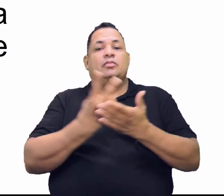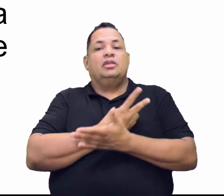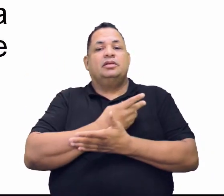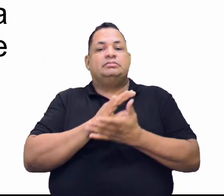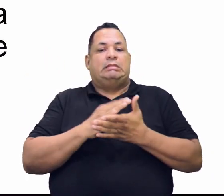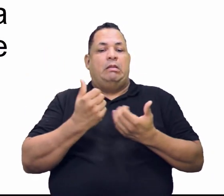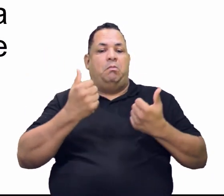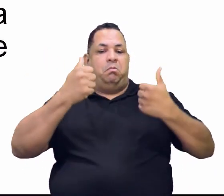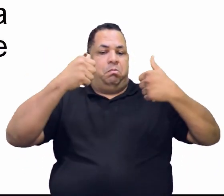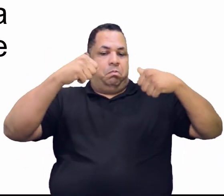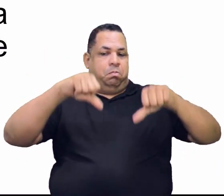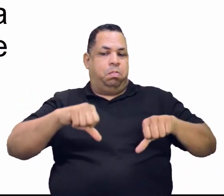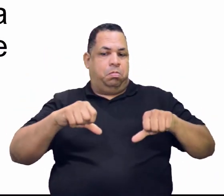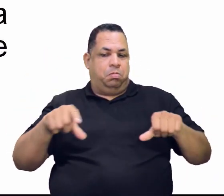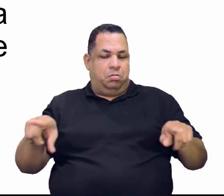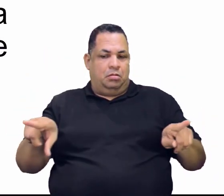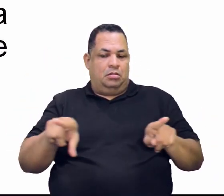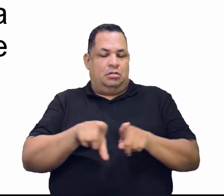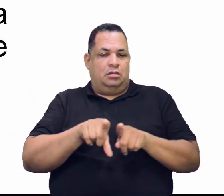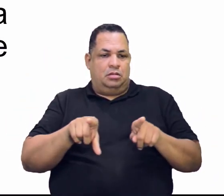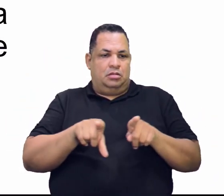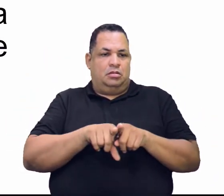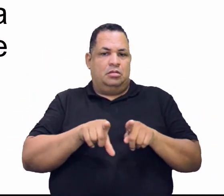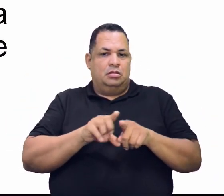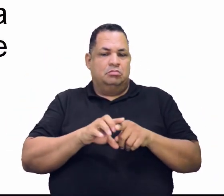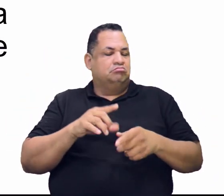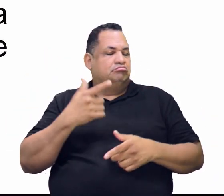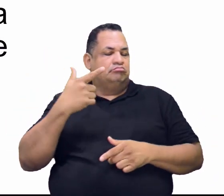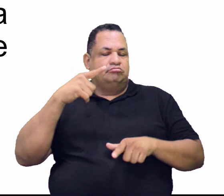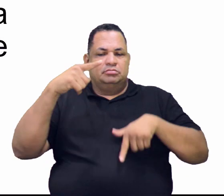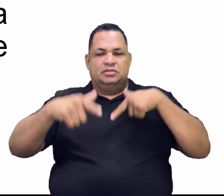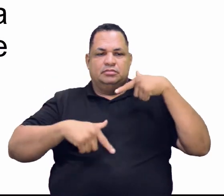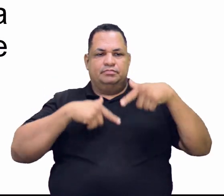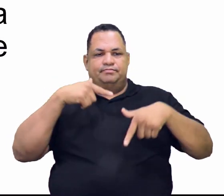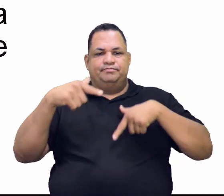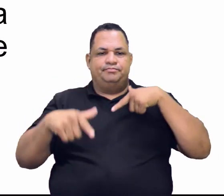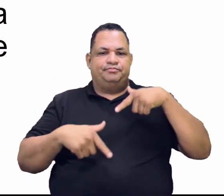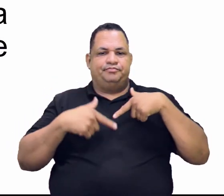essa falência, também vai causar o quê? Desemprego.